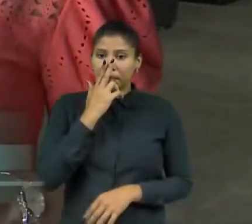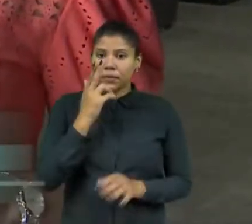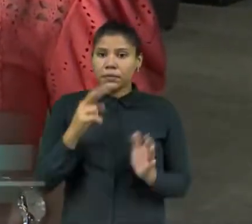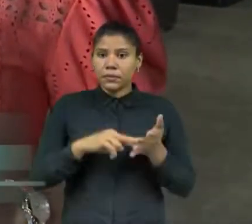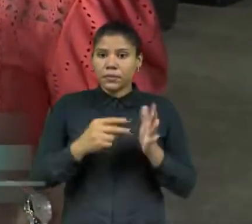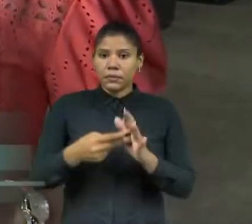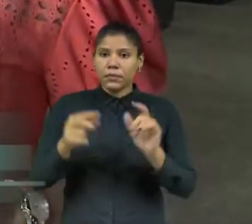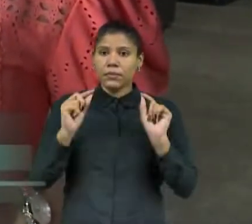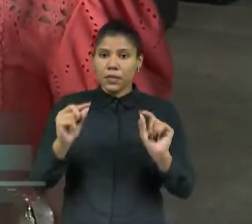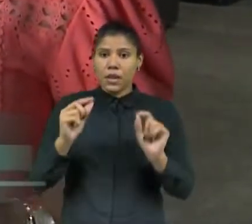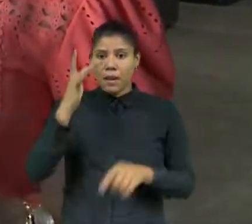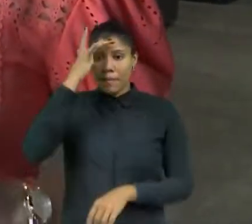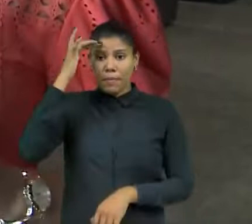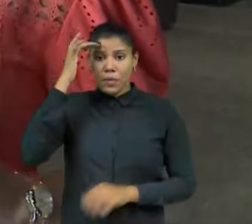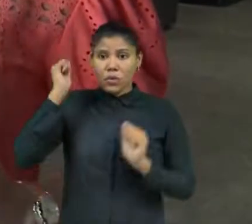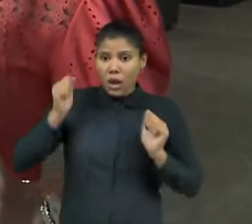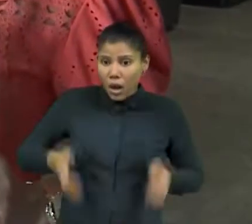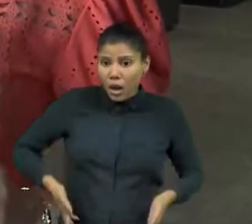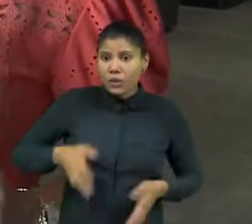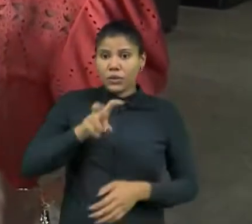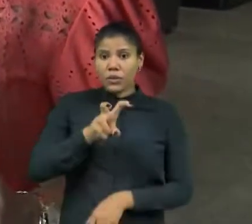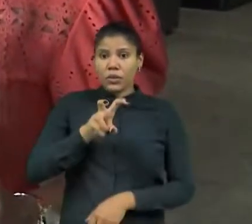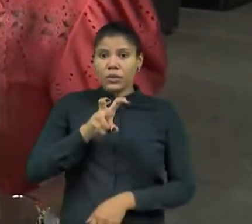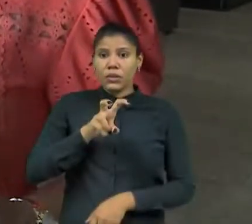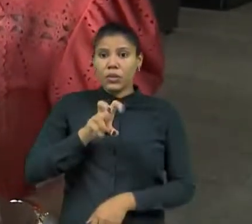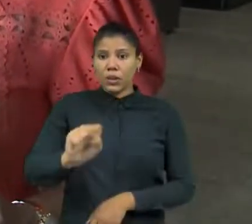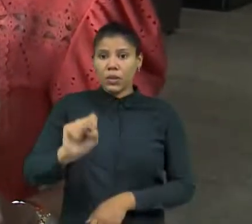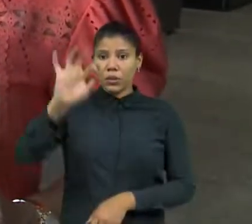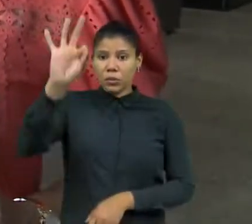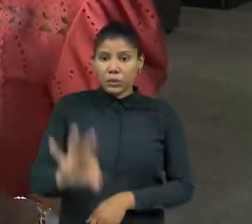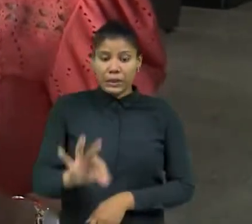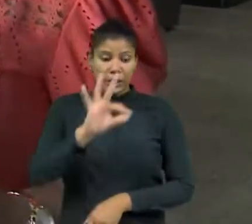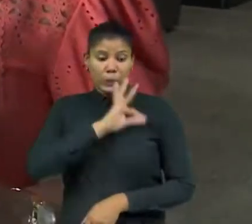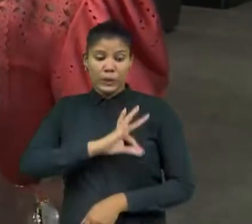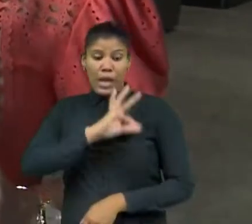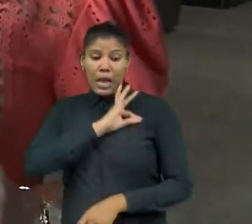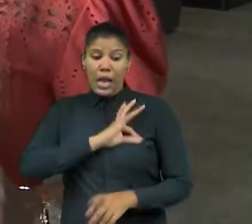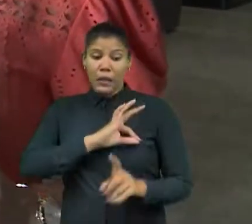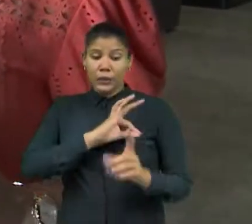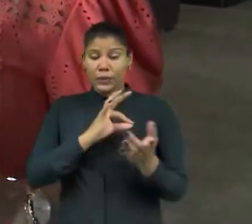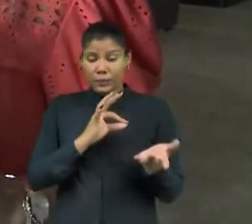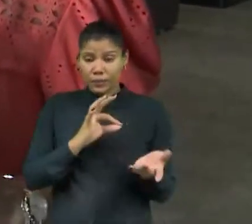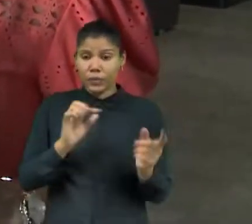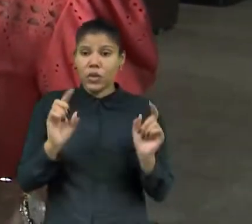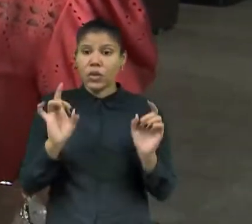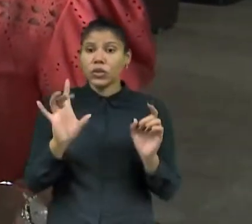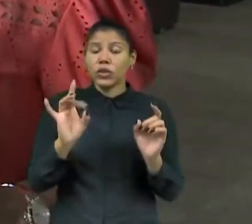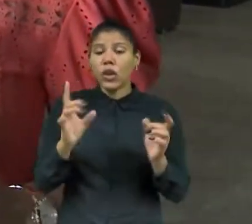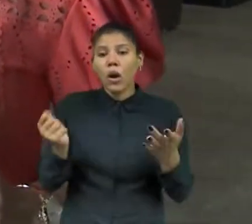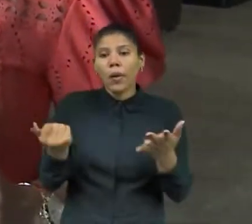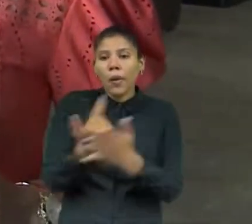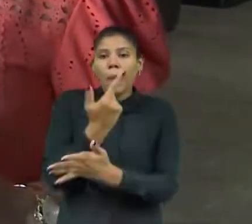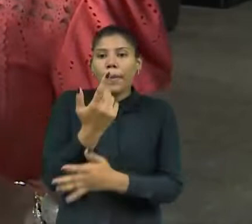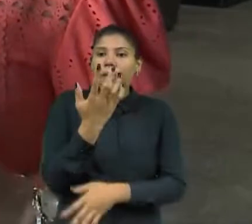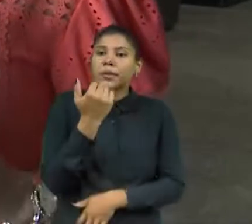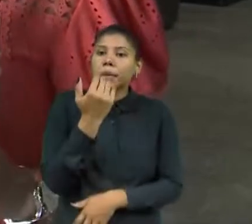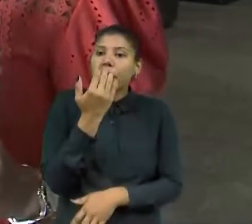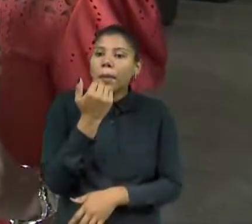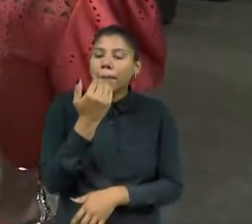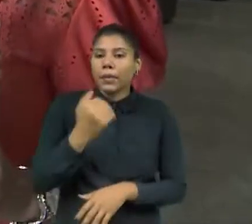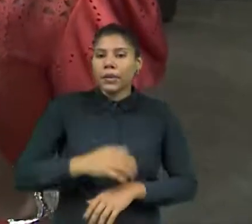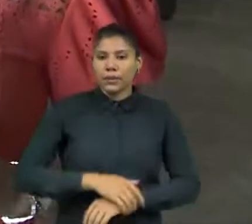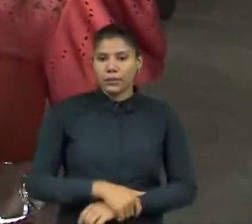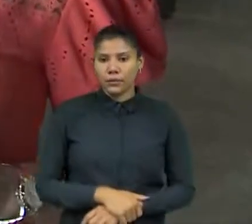fortalezense gastou cerca de 58% do salário mínimo no valor de R$.212,00 com